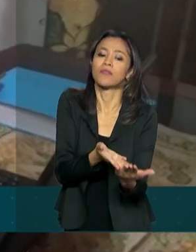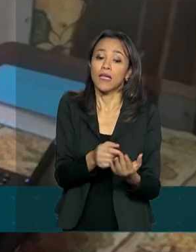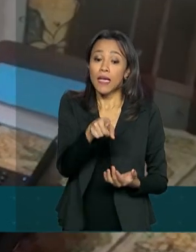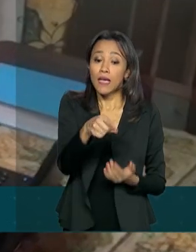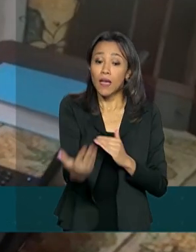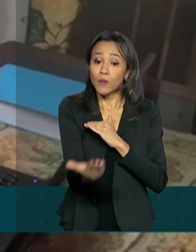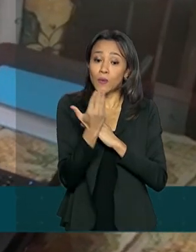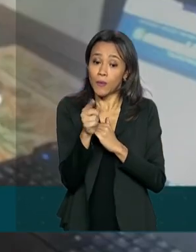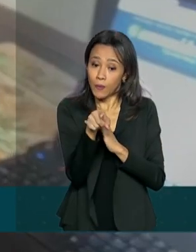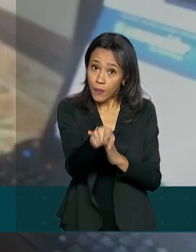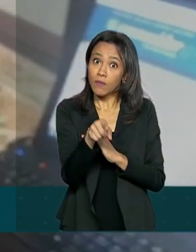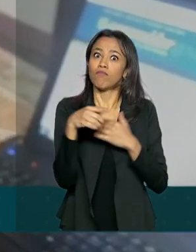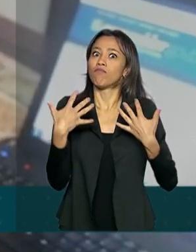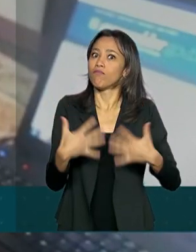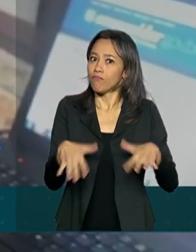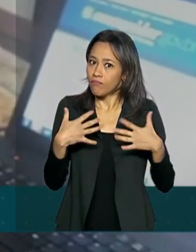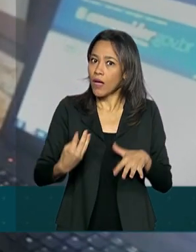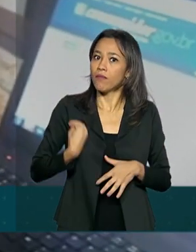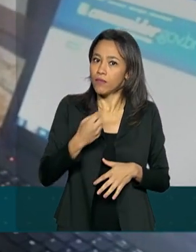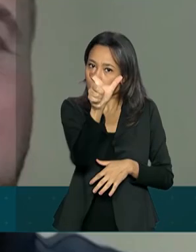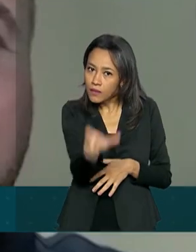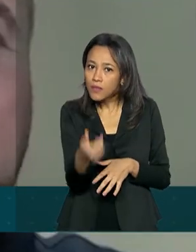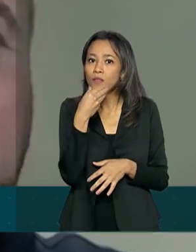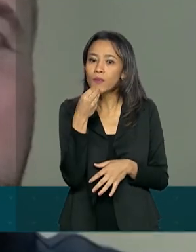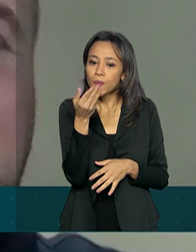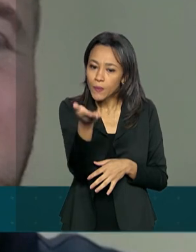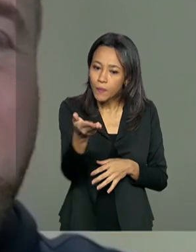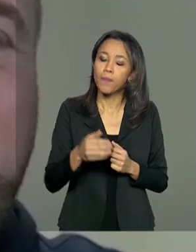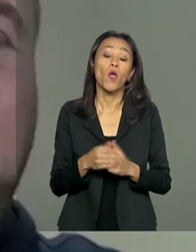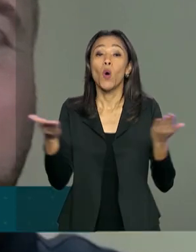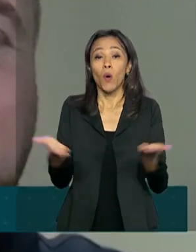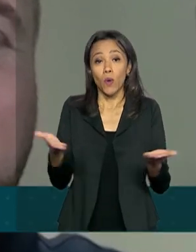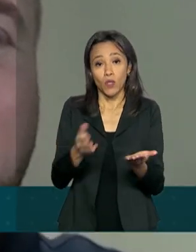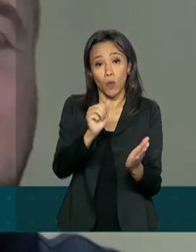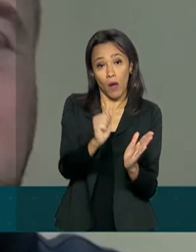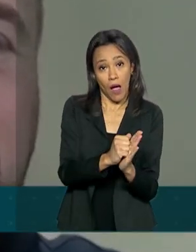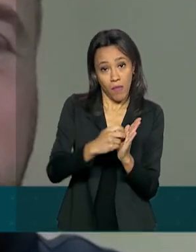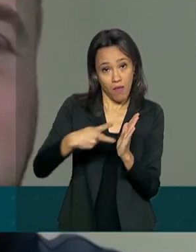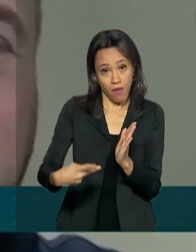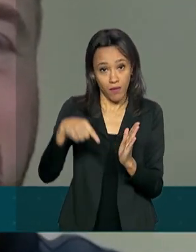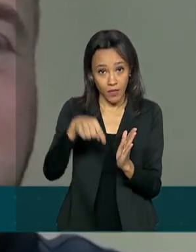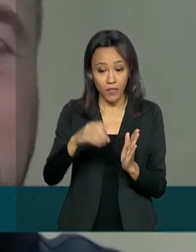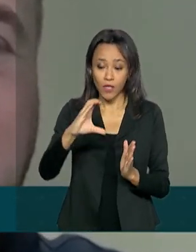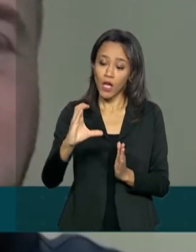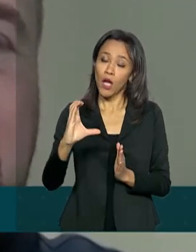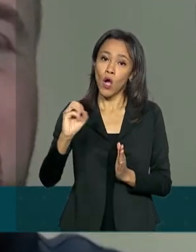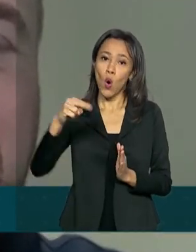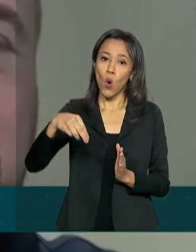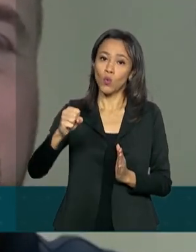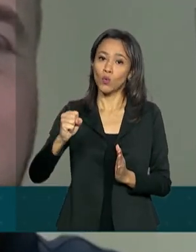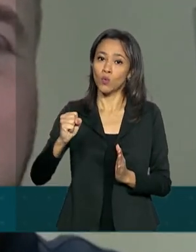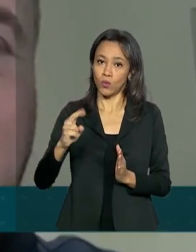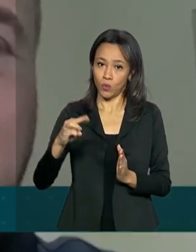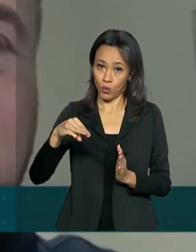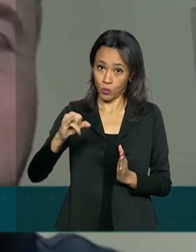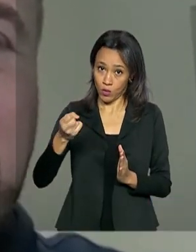facilitou e muito a vida do Márcio. Hoje com o aplicativo consumidor.gov eu faço reclamação